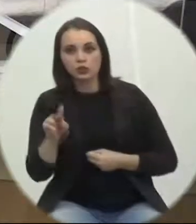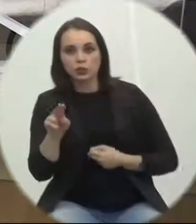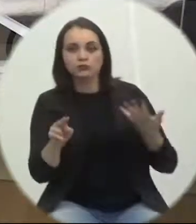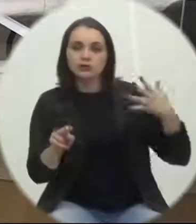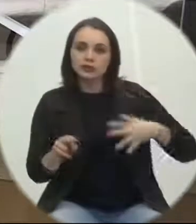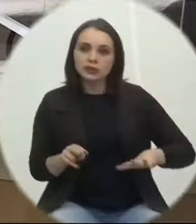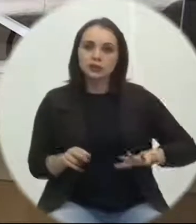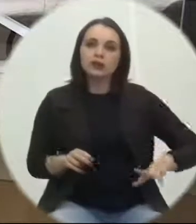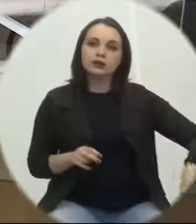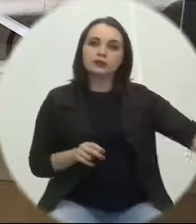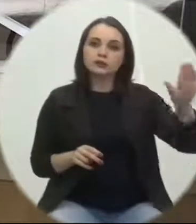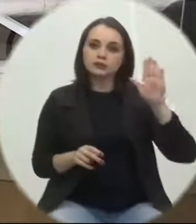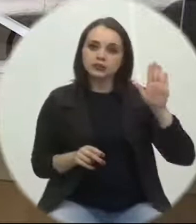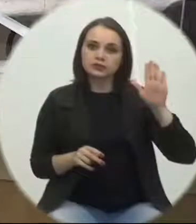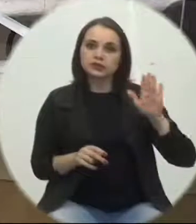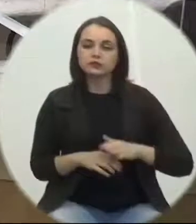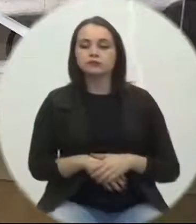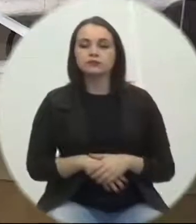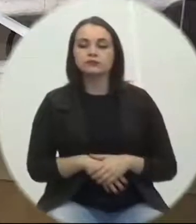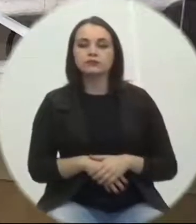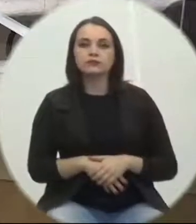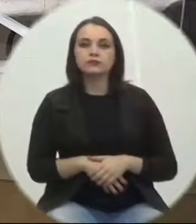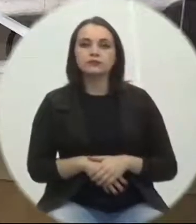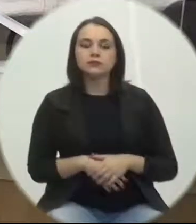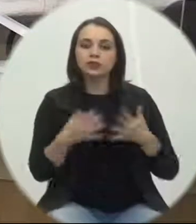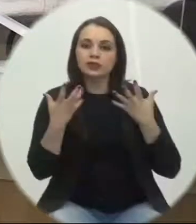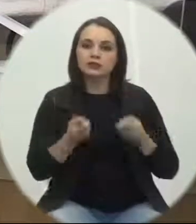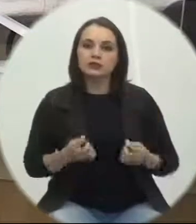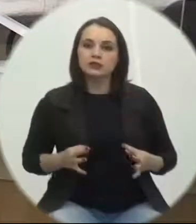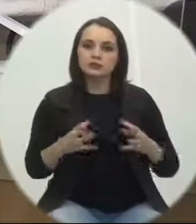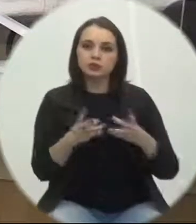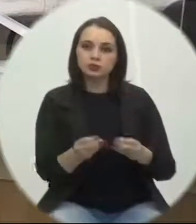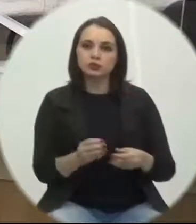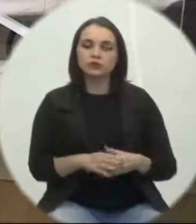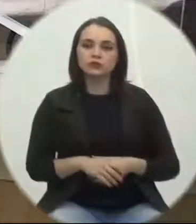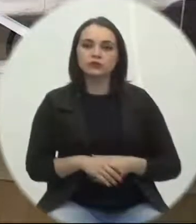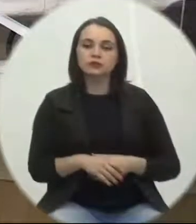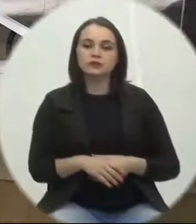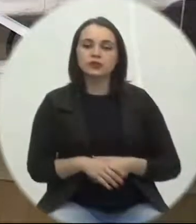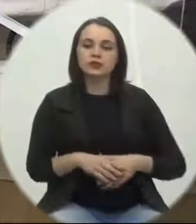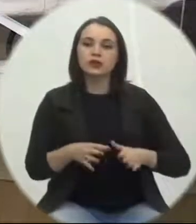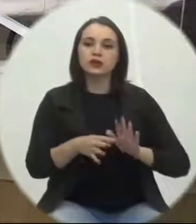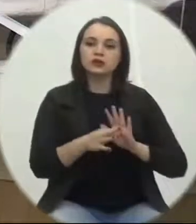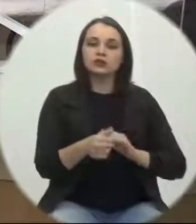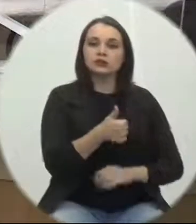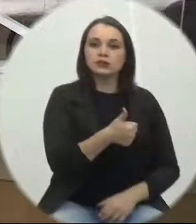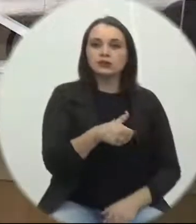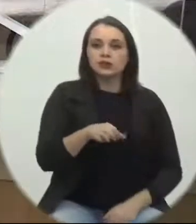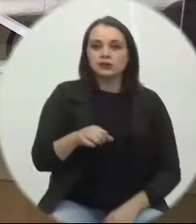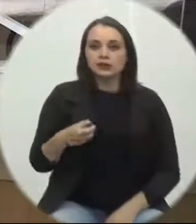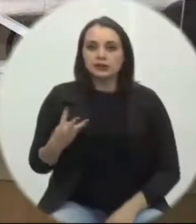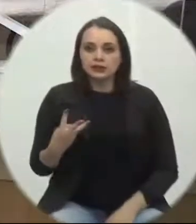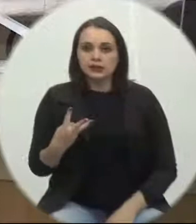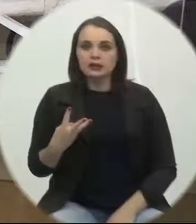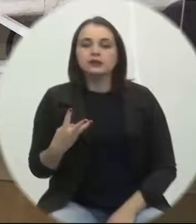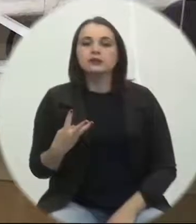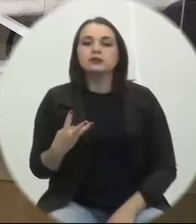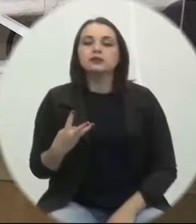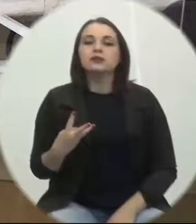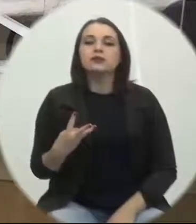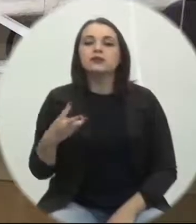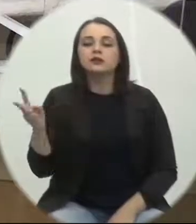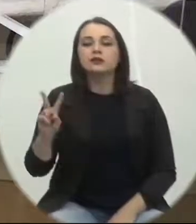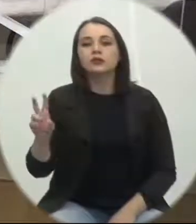contrários se manifestem. Aprovado por unanimidade. Indicação 193, 20-21, autor,